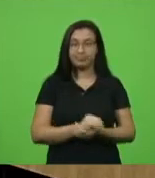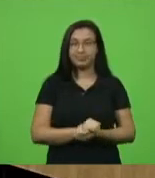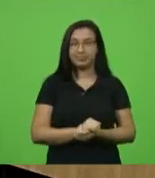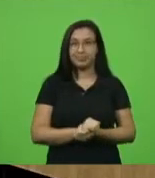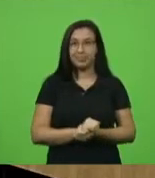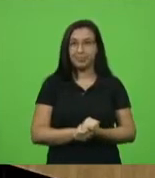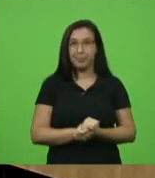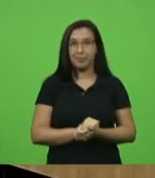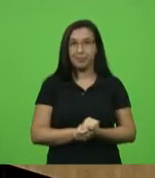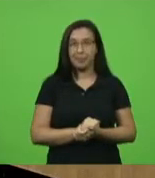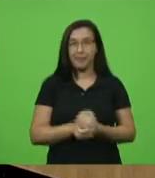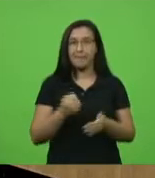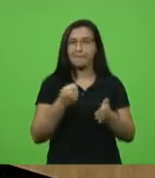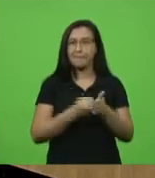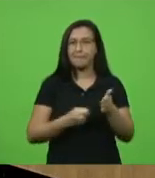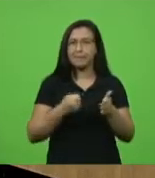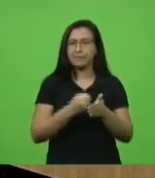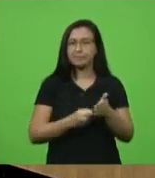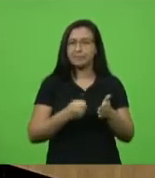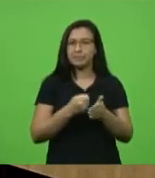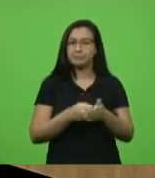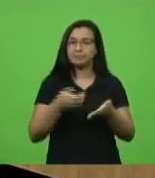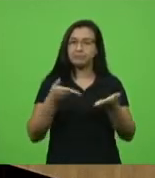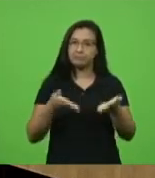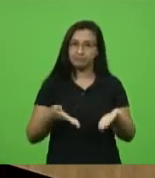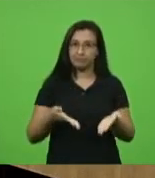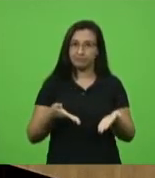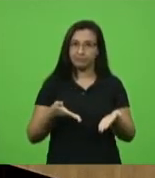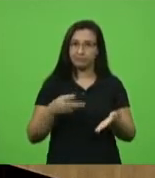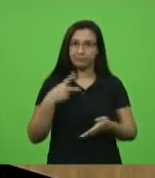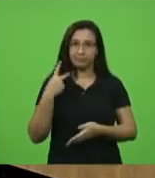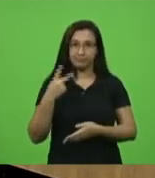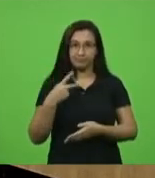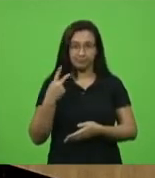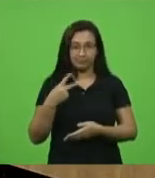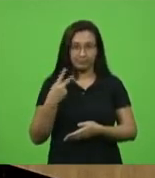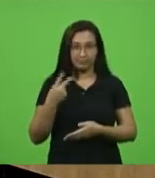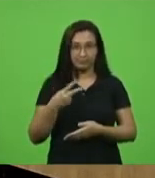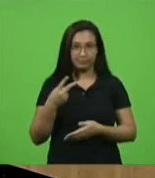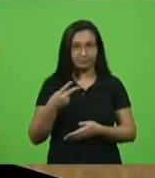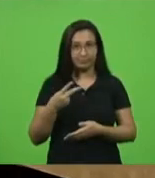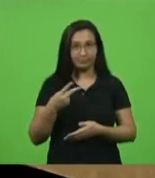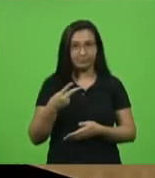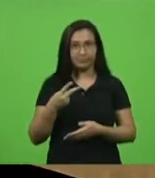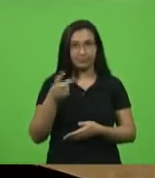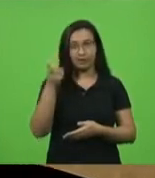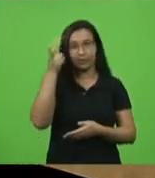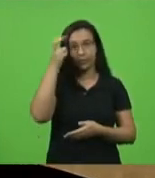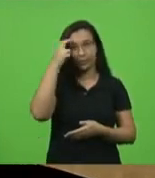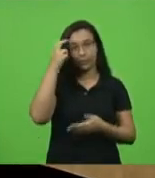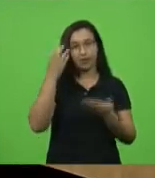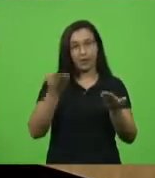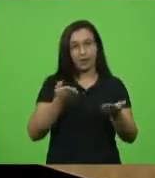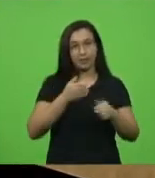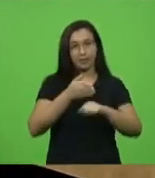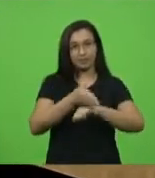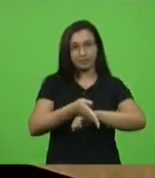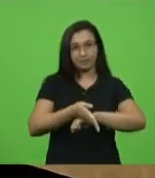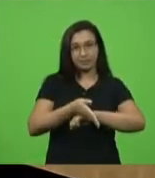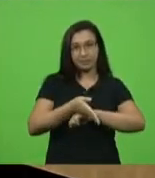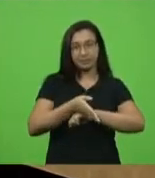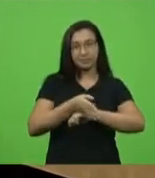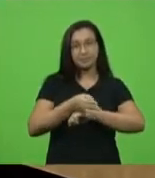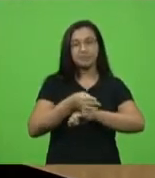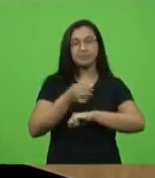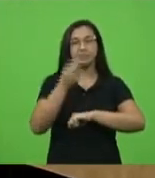lutando na frente parlamentar da cultura, que também tem a participação da deputada Luciane Carminati, de muitos dos